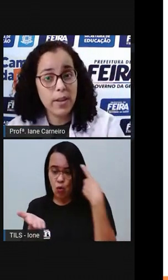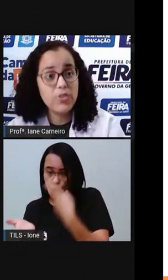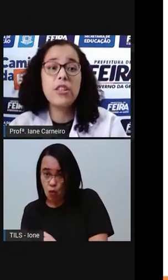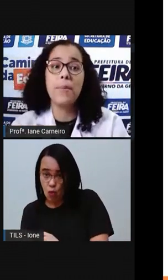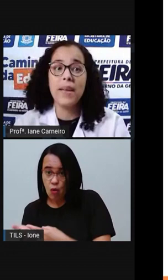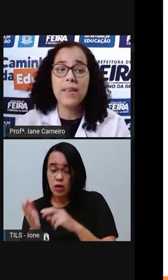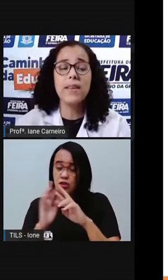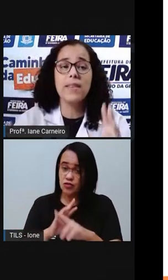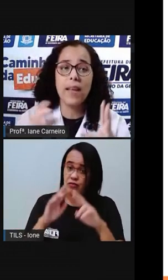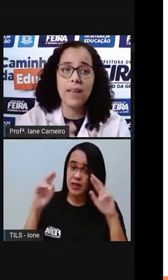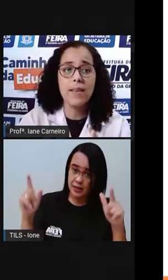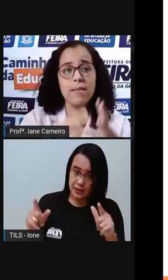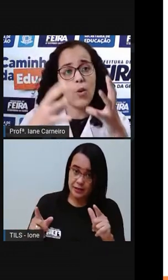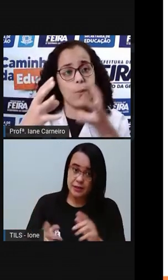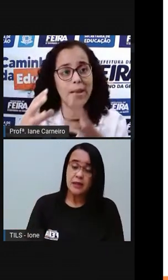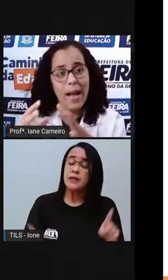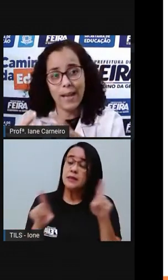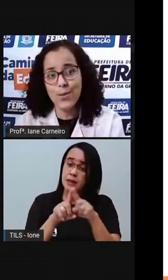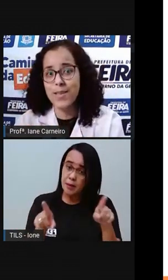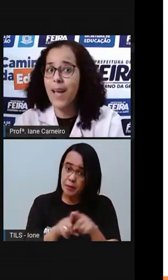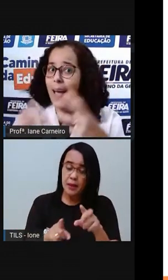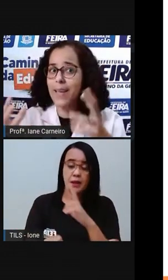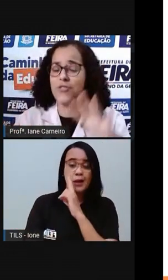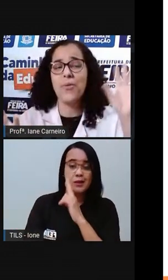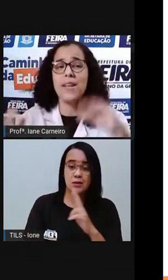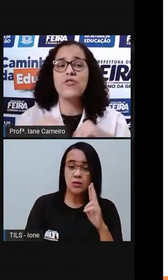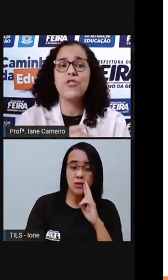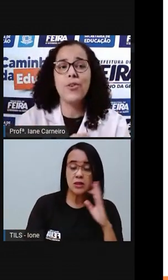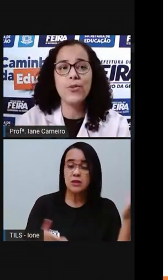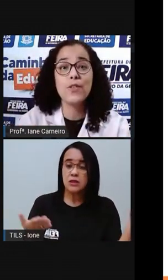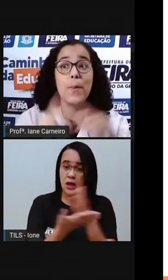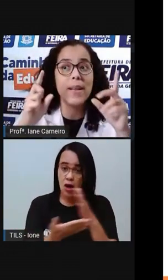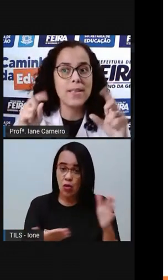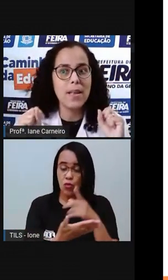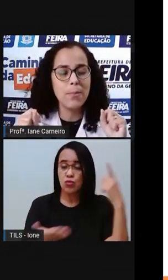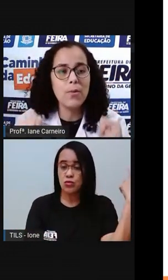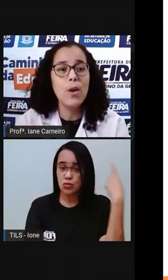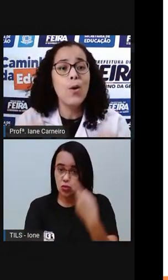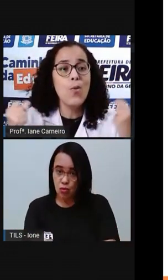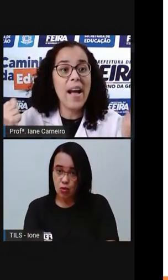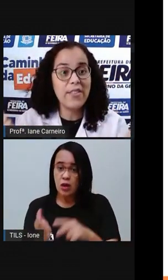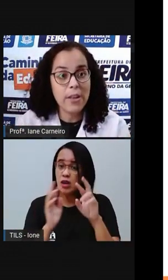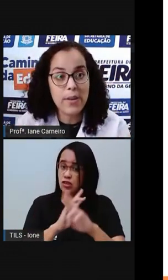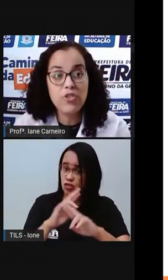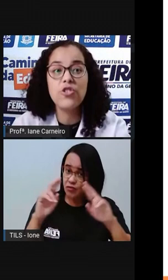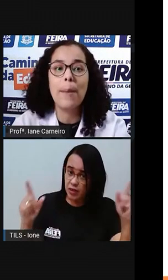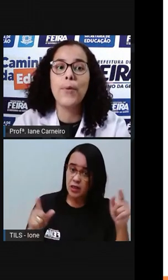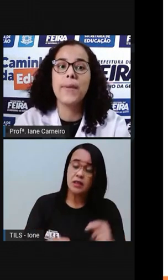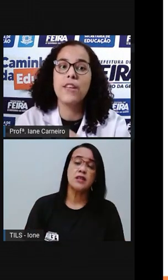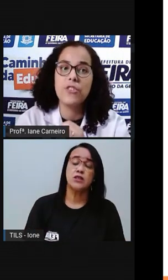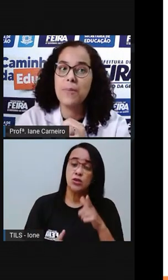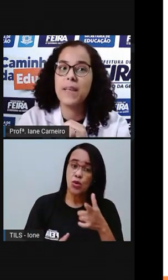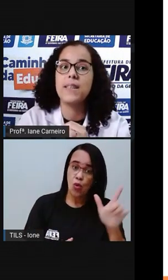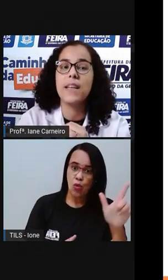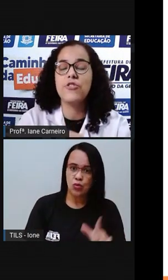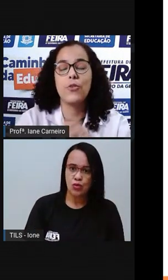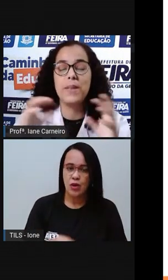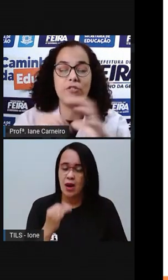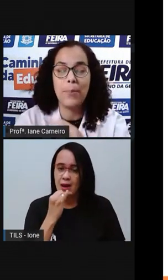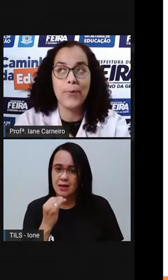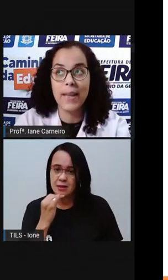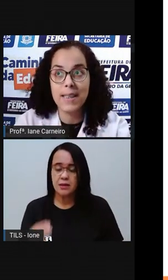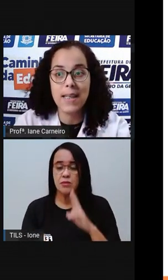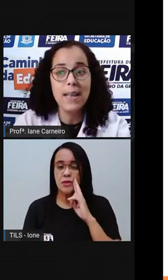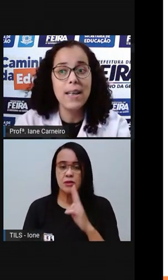restaurante também que tem combinados, né? Regras diferentes de outras. Por exemplo, um restaurante japonês também, né? De